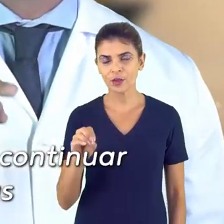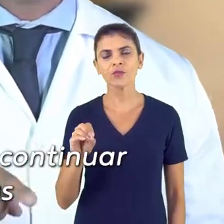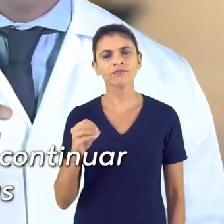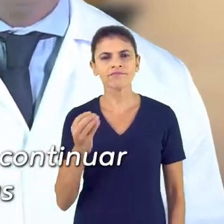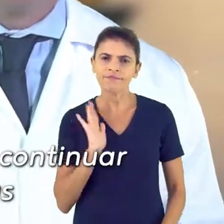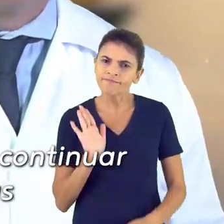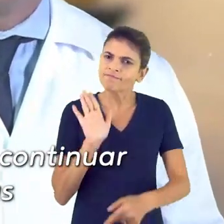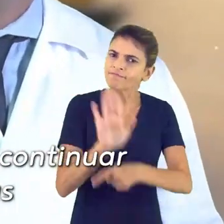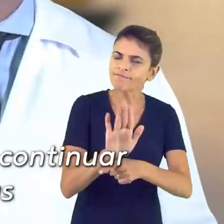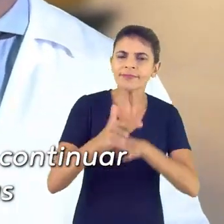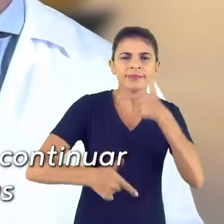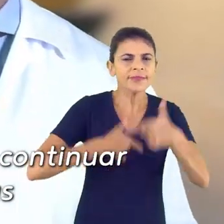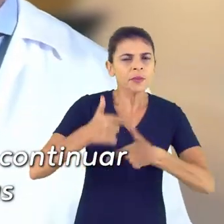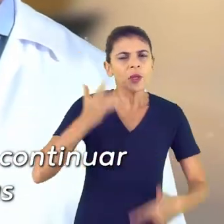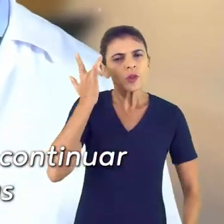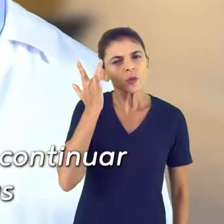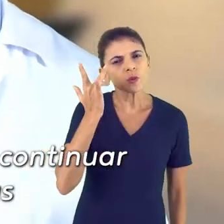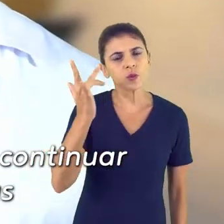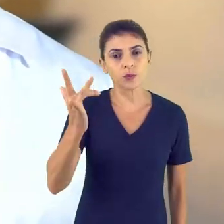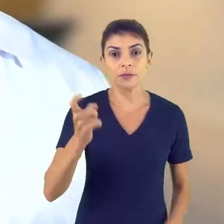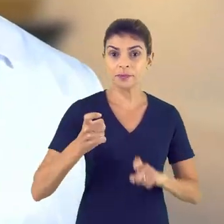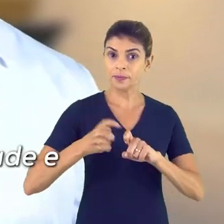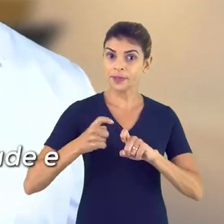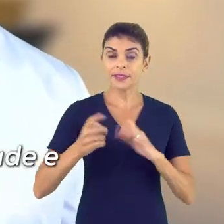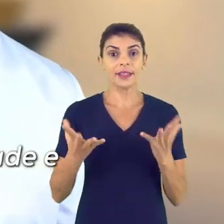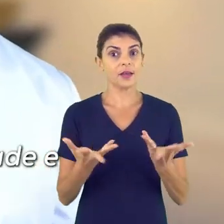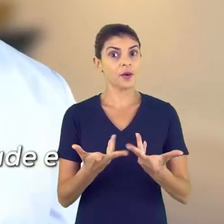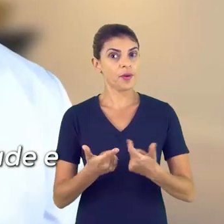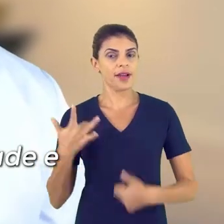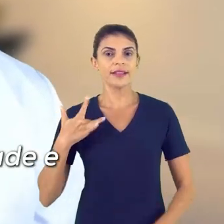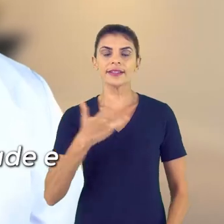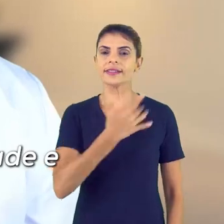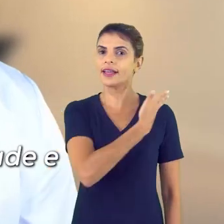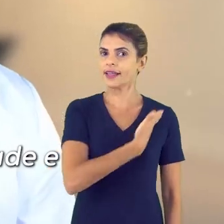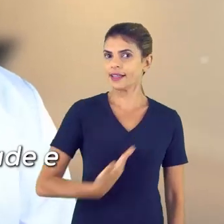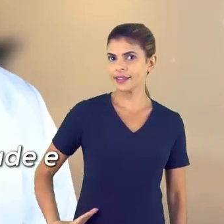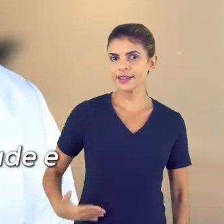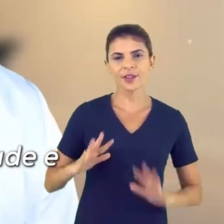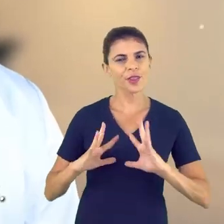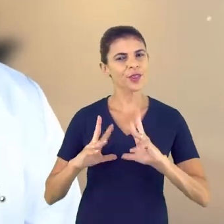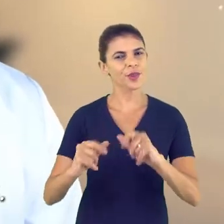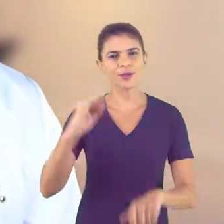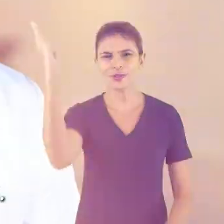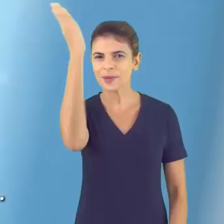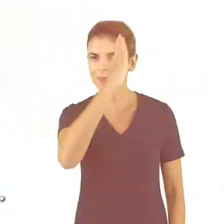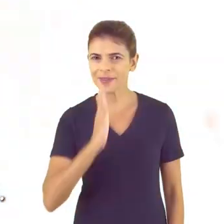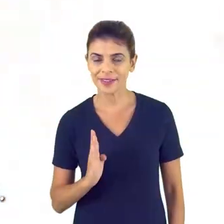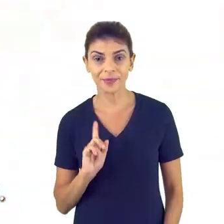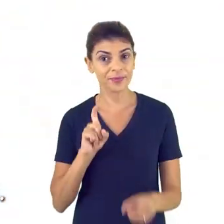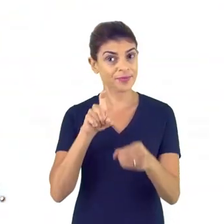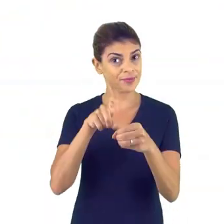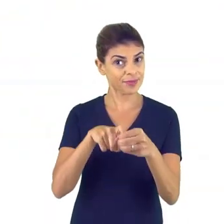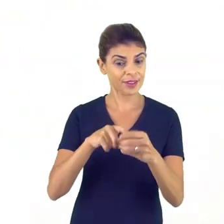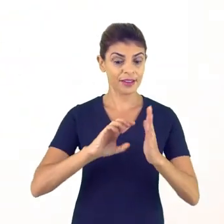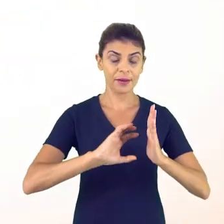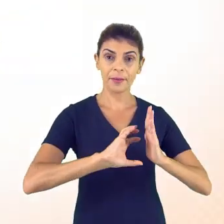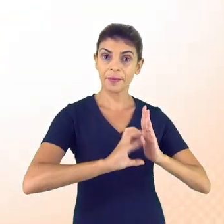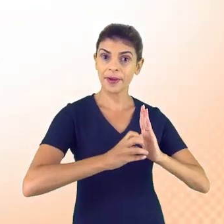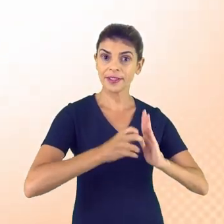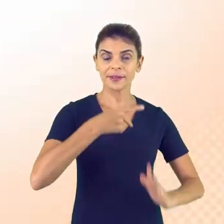Vocês podem contar comigo para continuar trabalhando todos os dias para uma medicina de qualidade e uma saúde pública para todos os brasileiros.